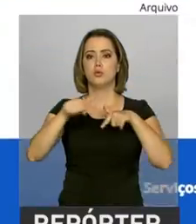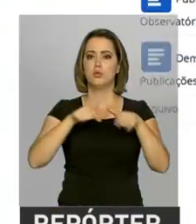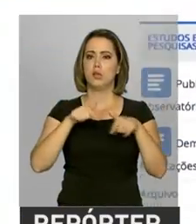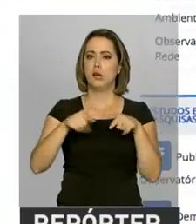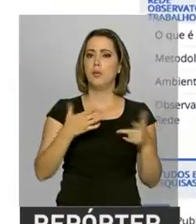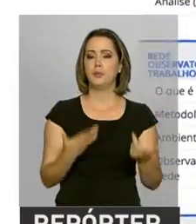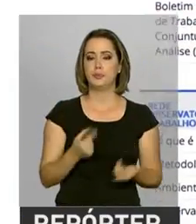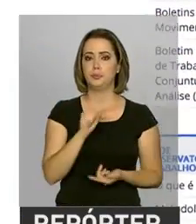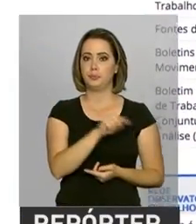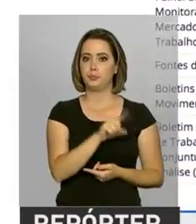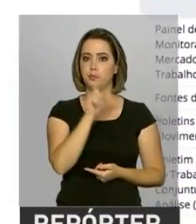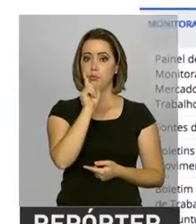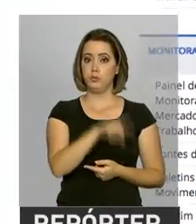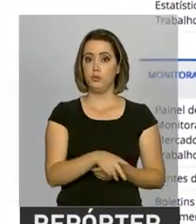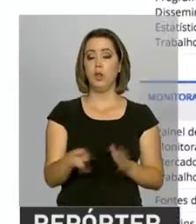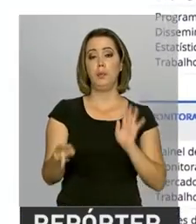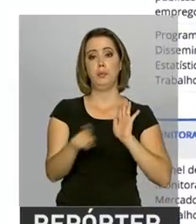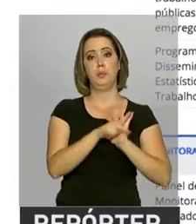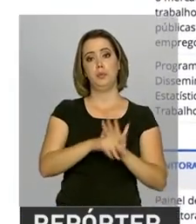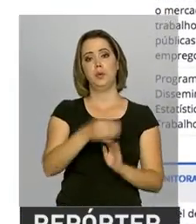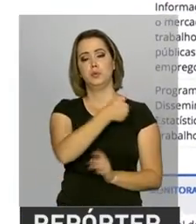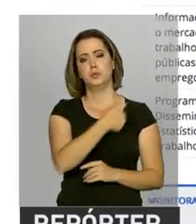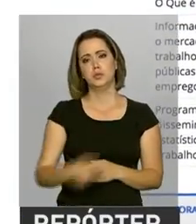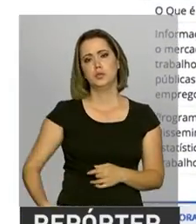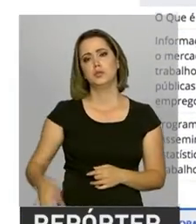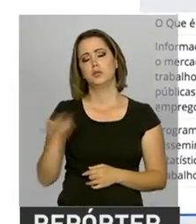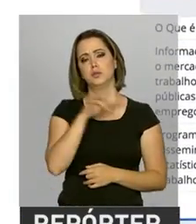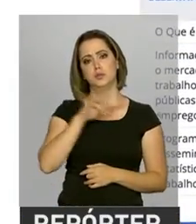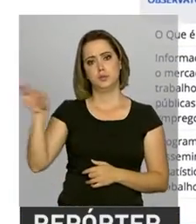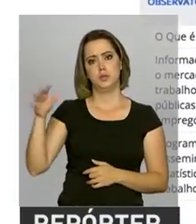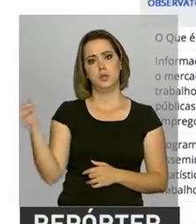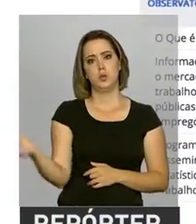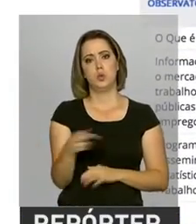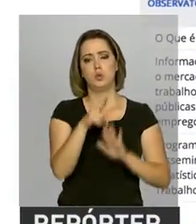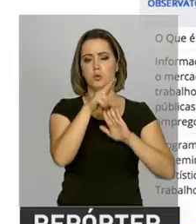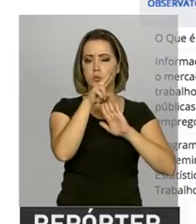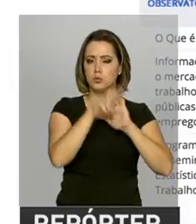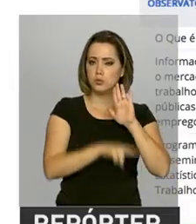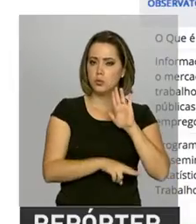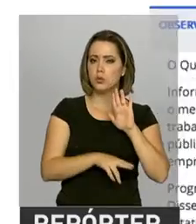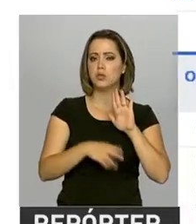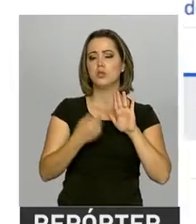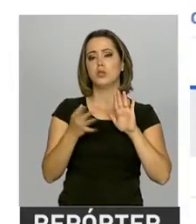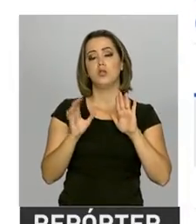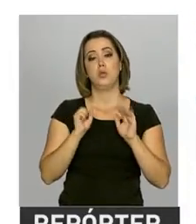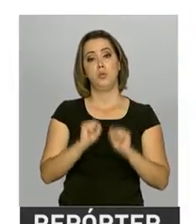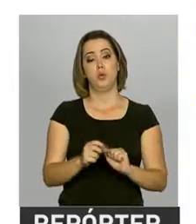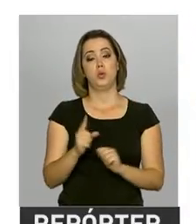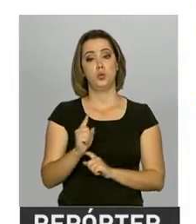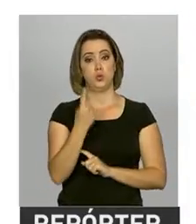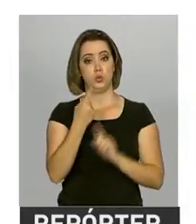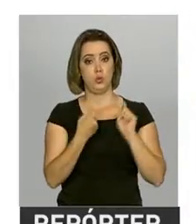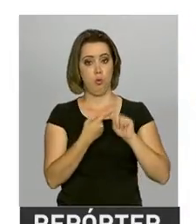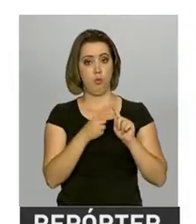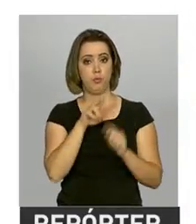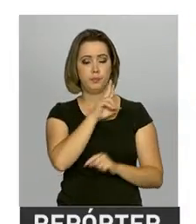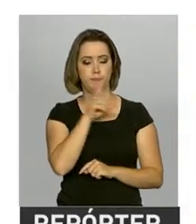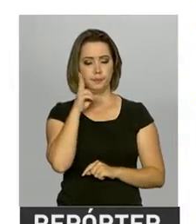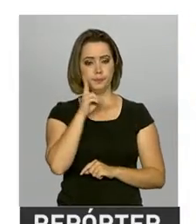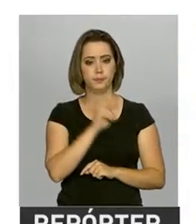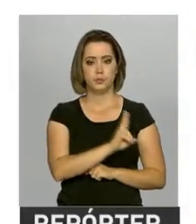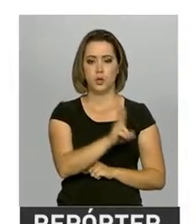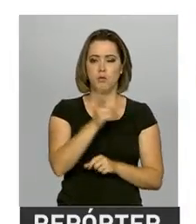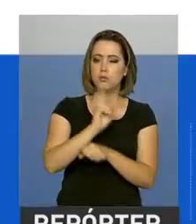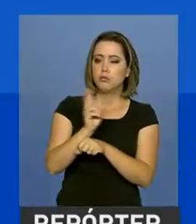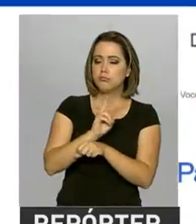O portal, administrado pelo governo federal, foi atualizado e ganhou novas ferramentas. Uma delas é o painel de